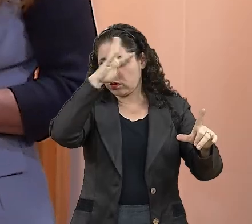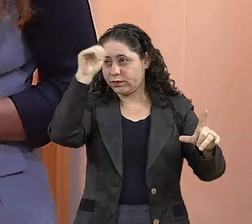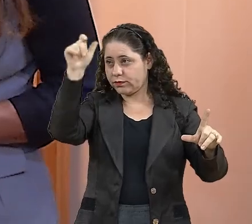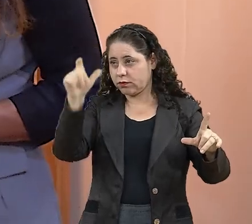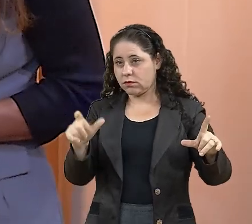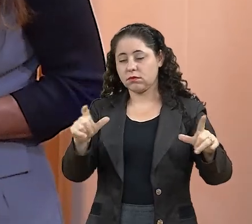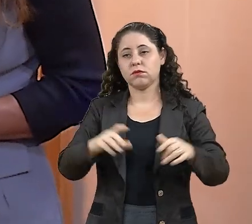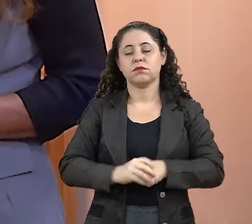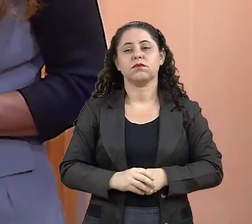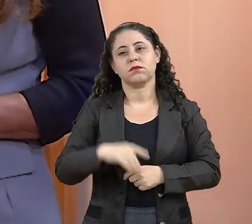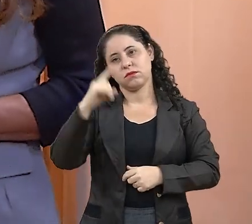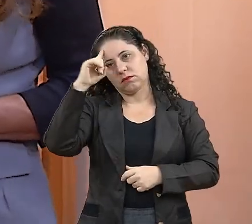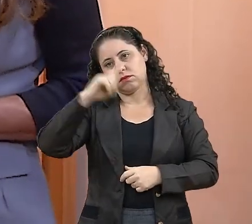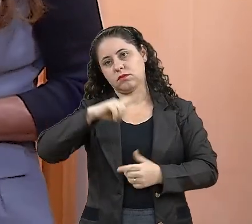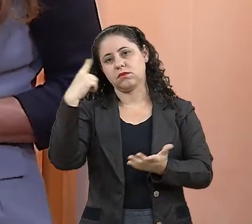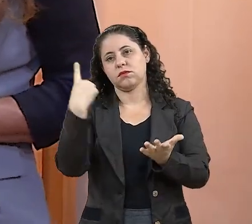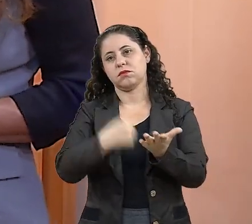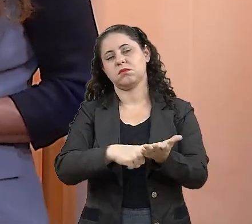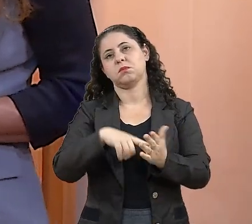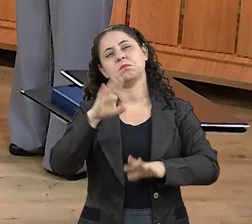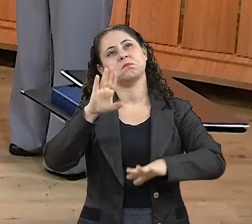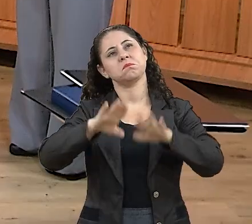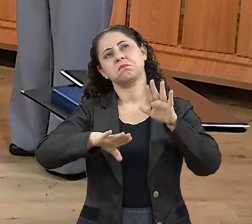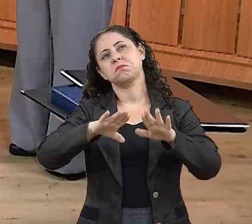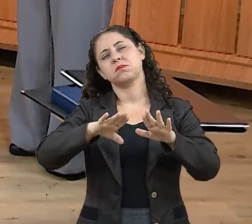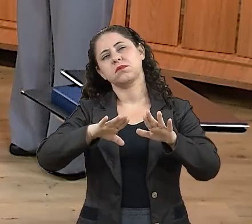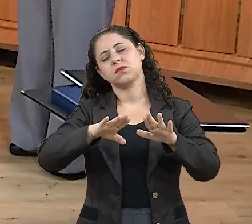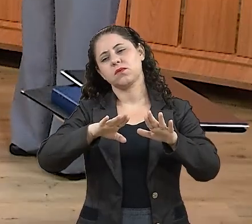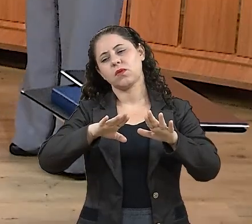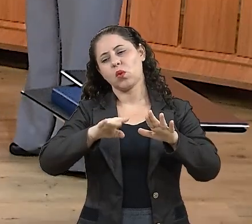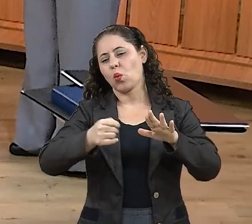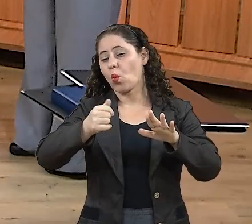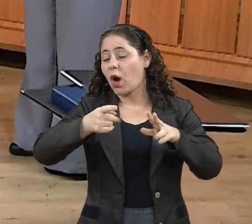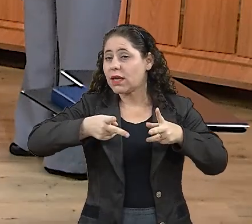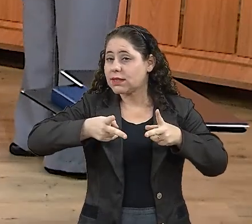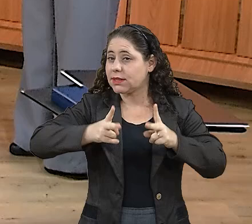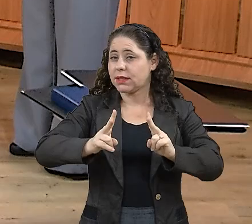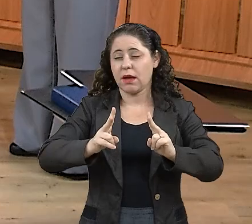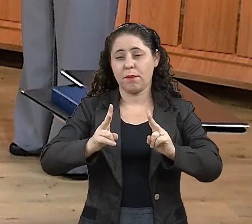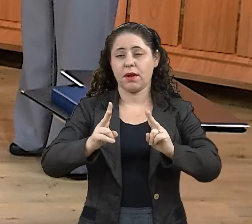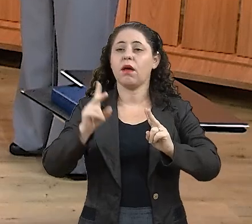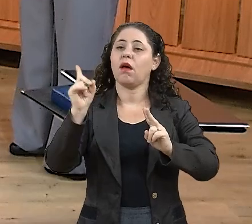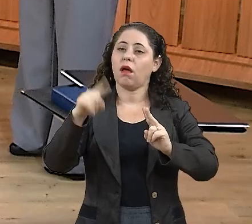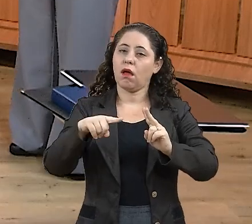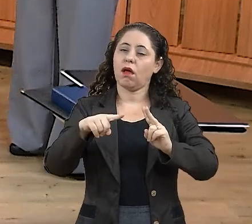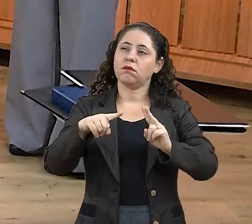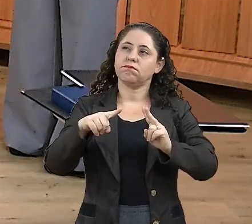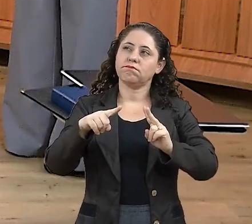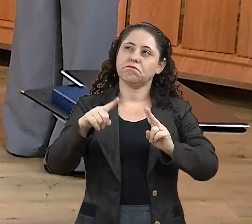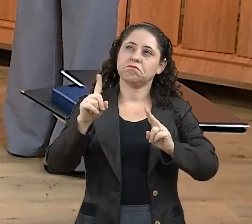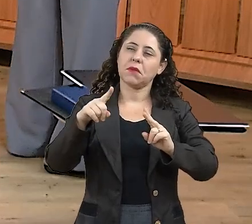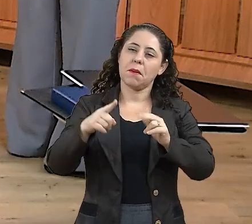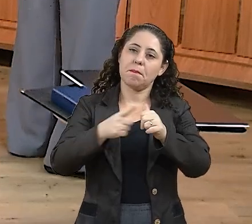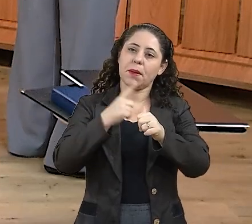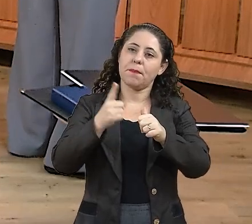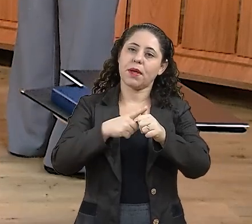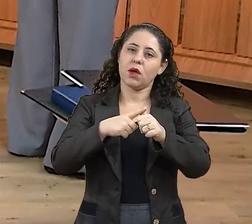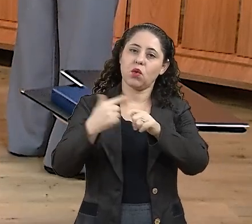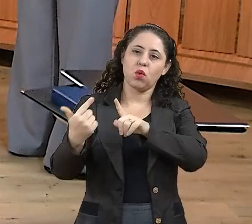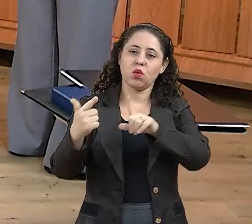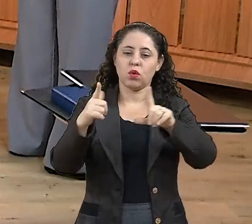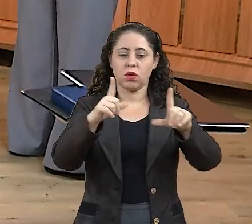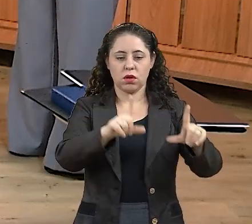Aí, a data. Geralmente, ou sempre foi assim, desde o primeiro título que foi